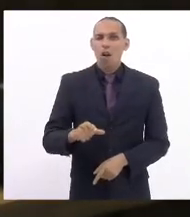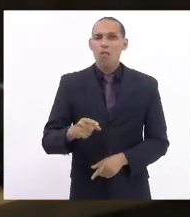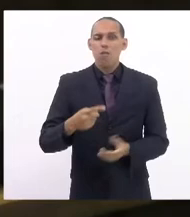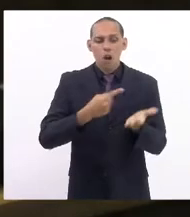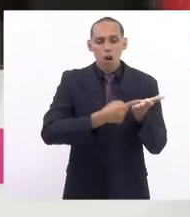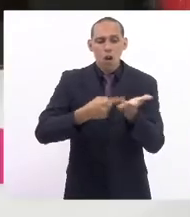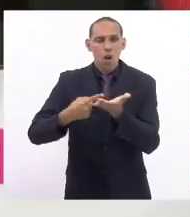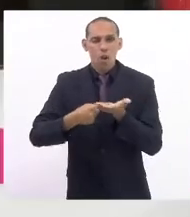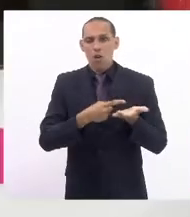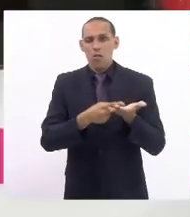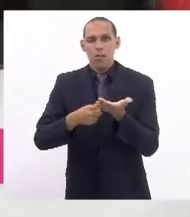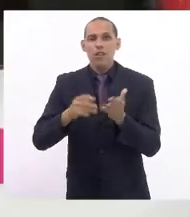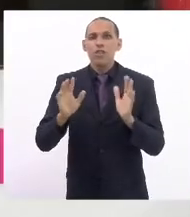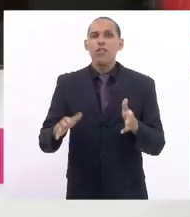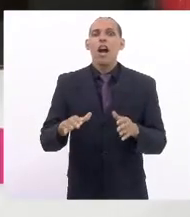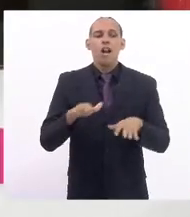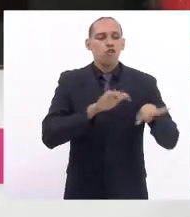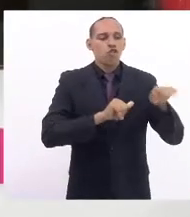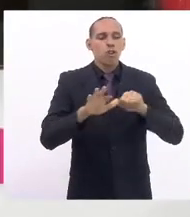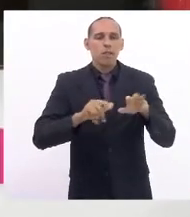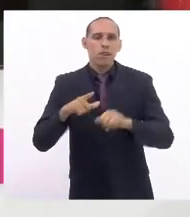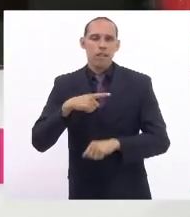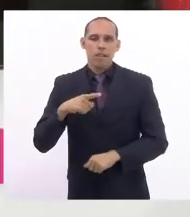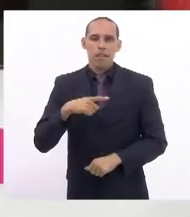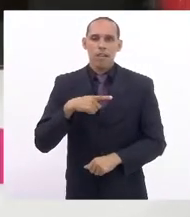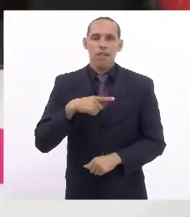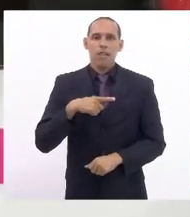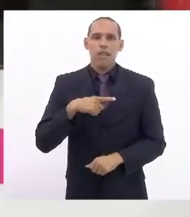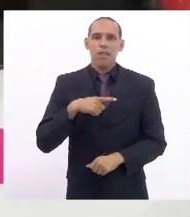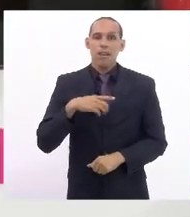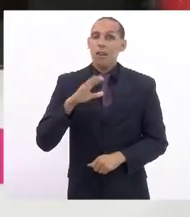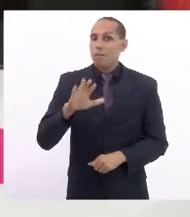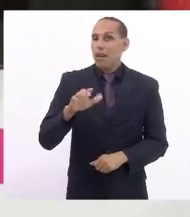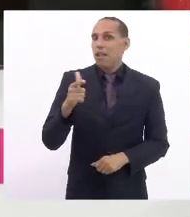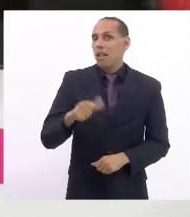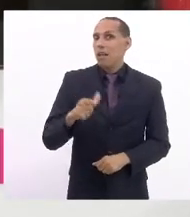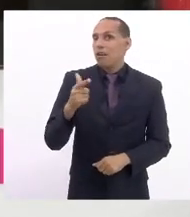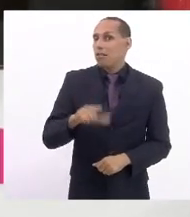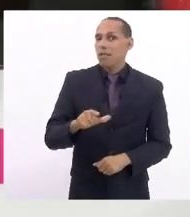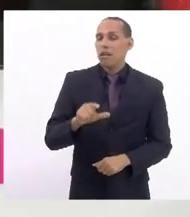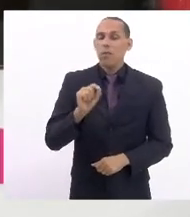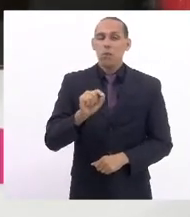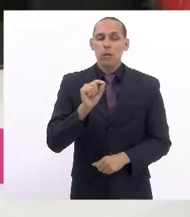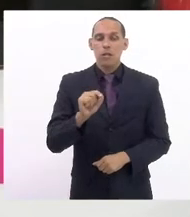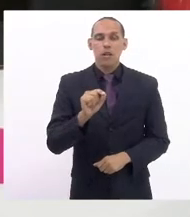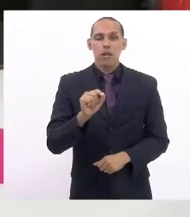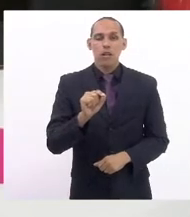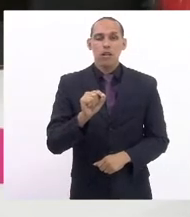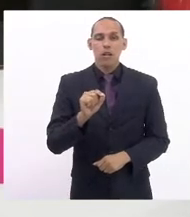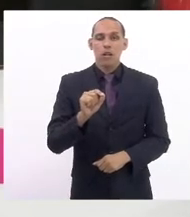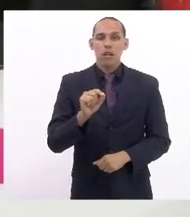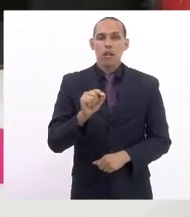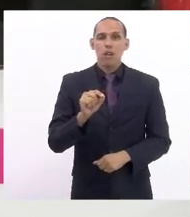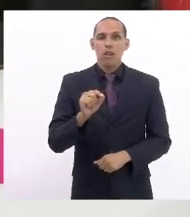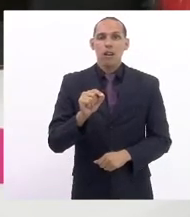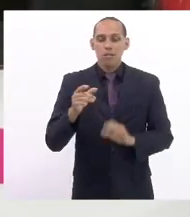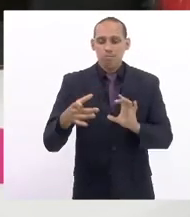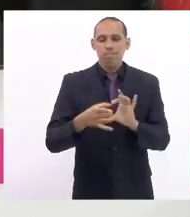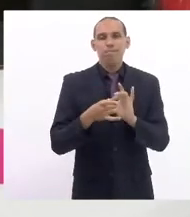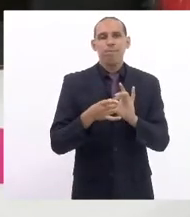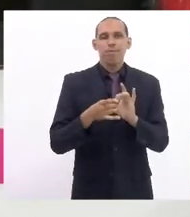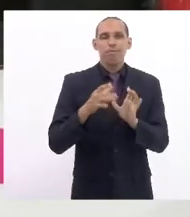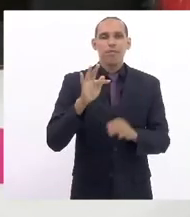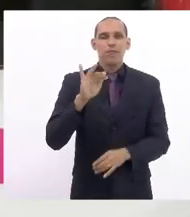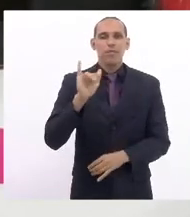o chamamento já houve o chamamento mas ainda não houve a adesão da FIA